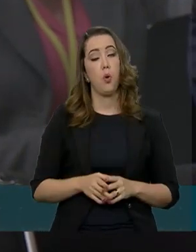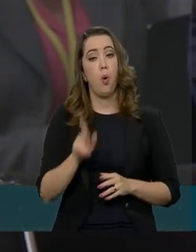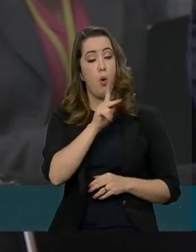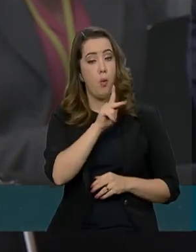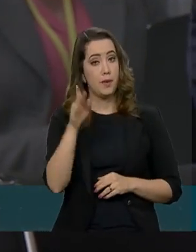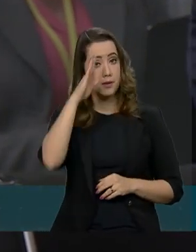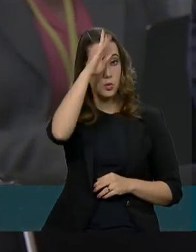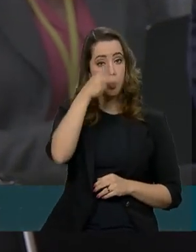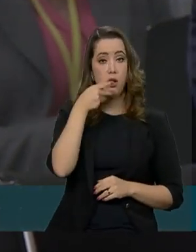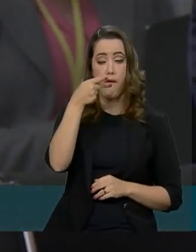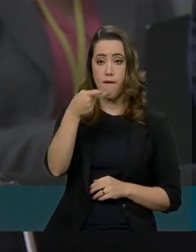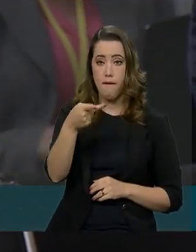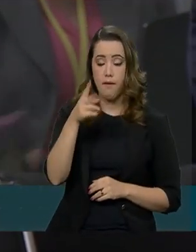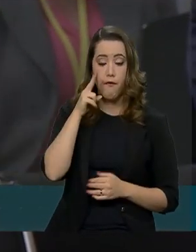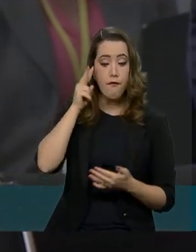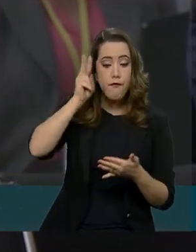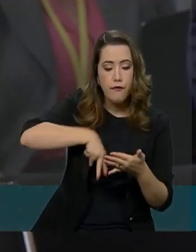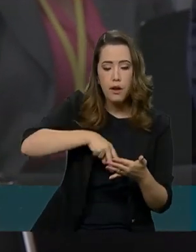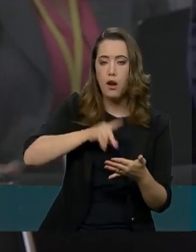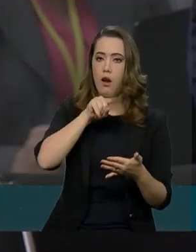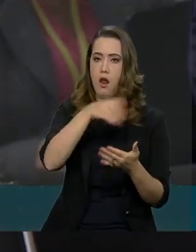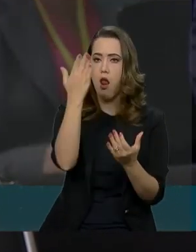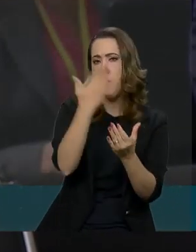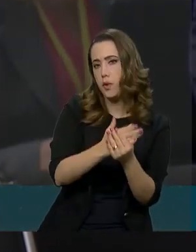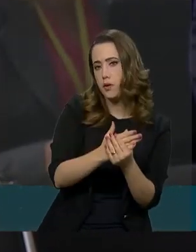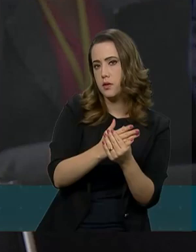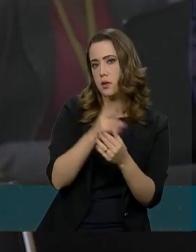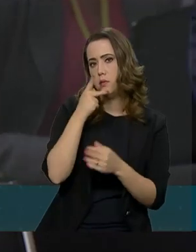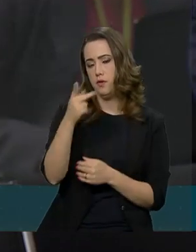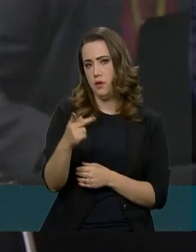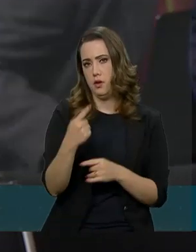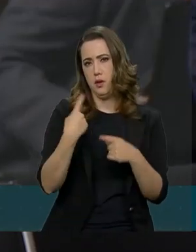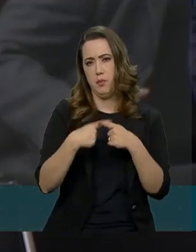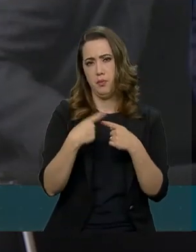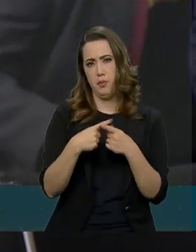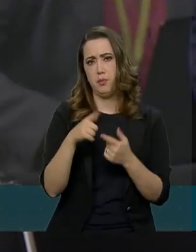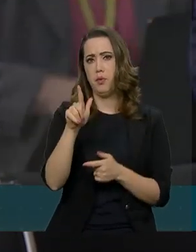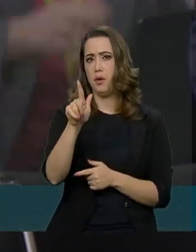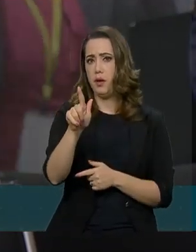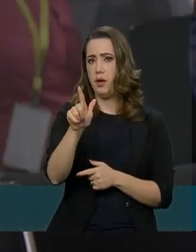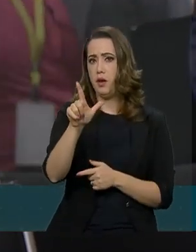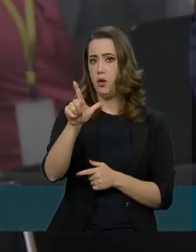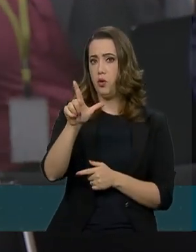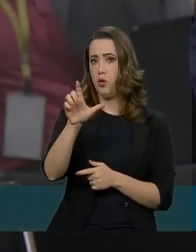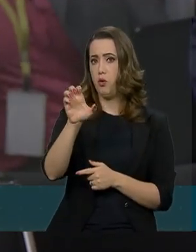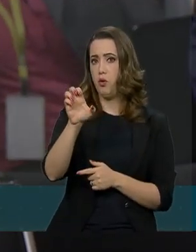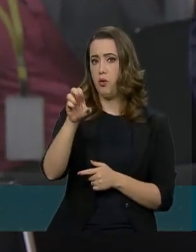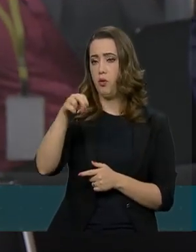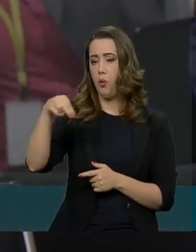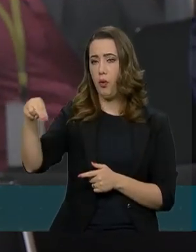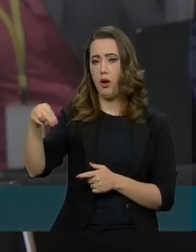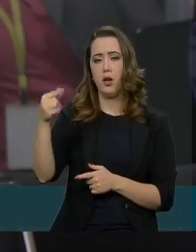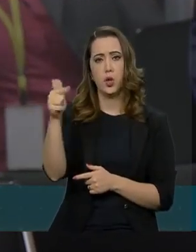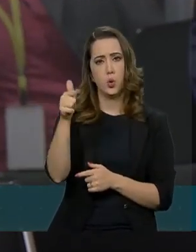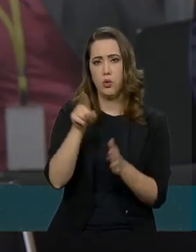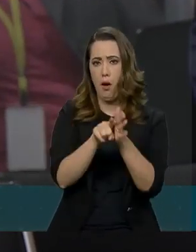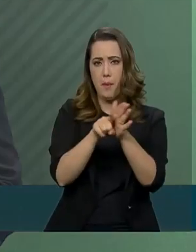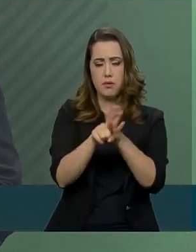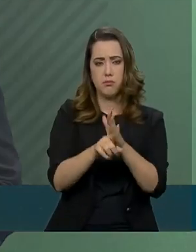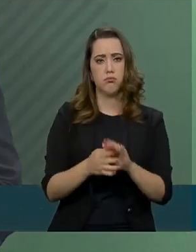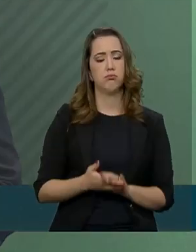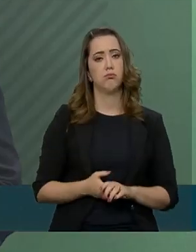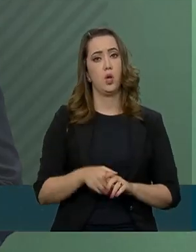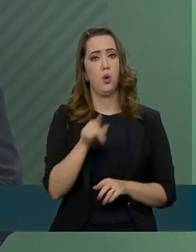para dizer, porque até onde a sabe, o Glenn não está na condição de investigado. Como ele pode ter... O presidente não me